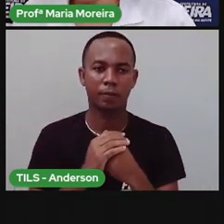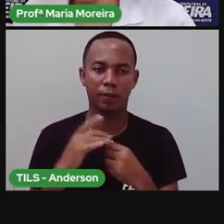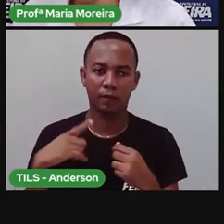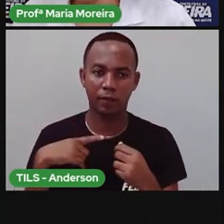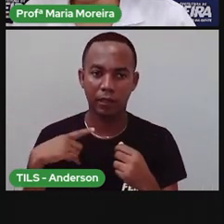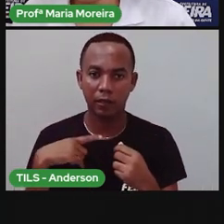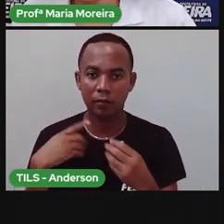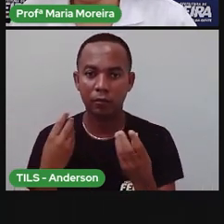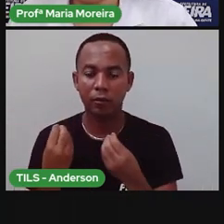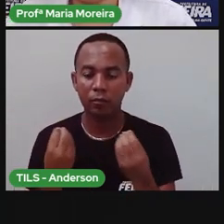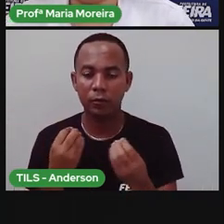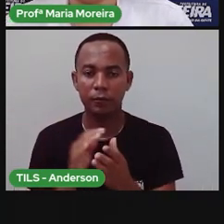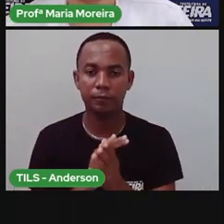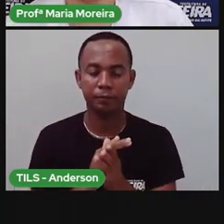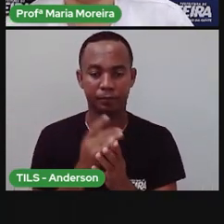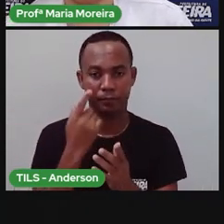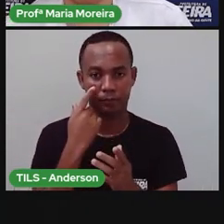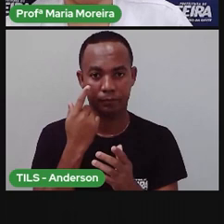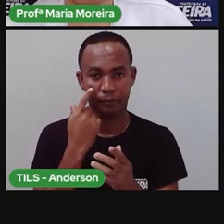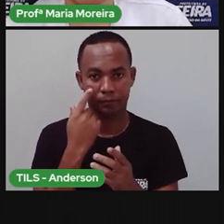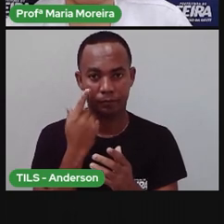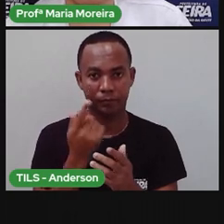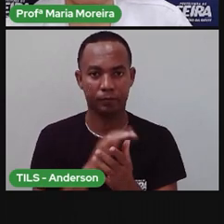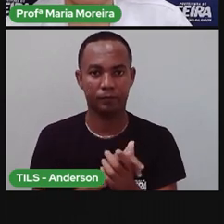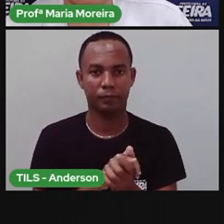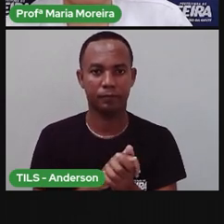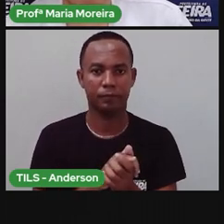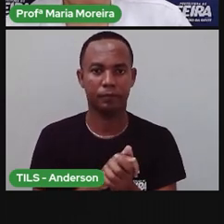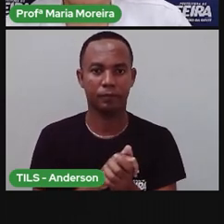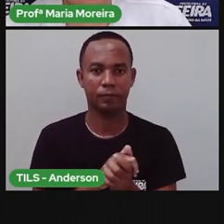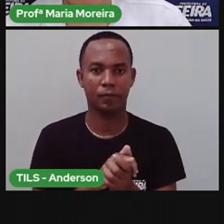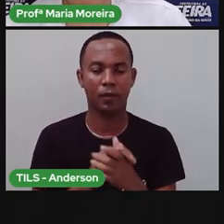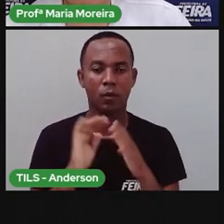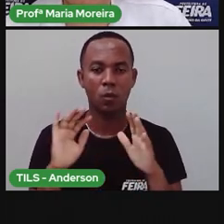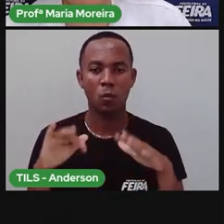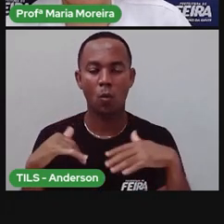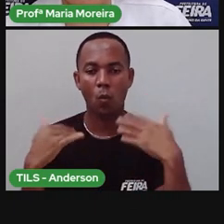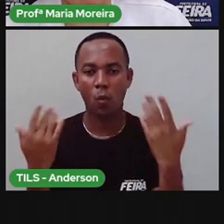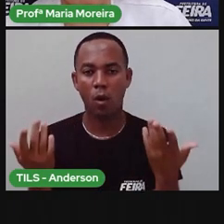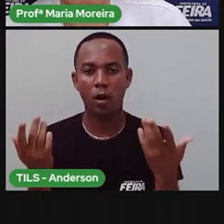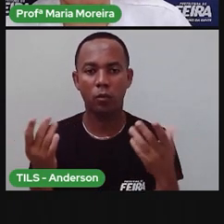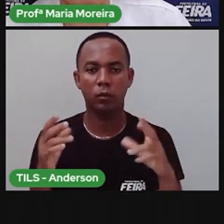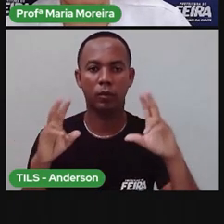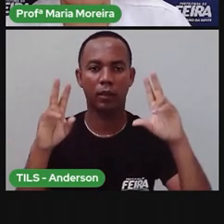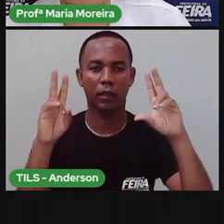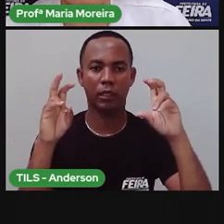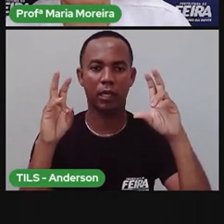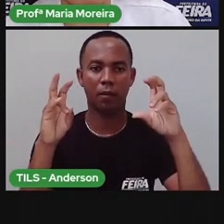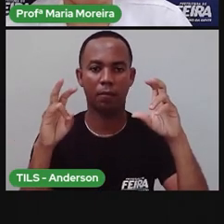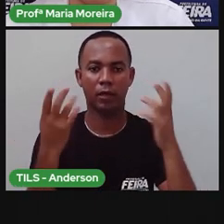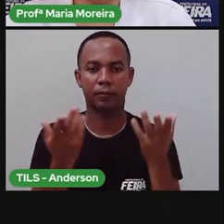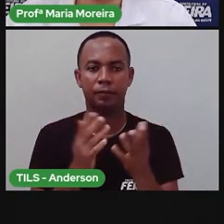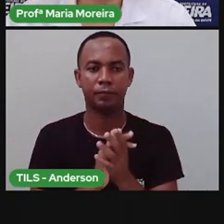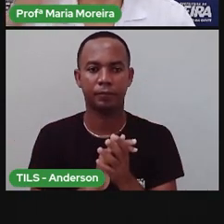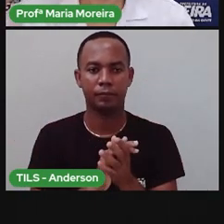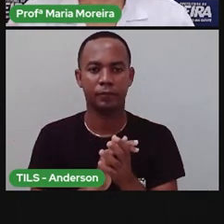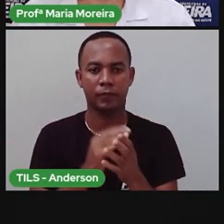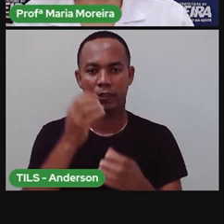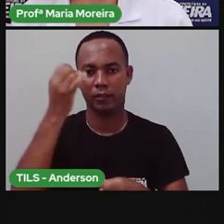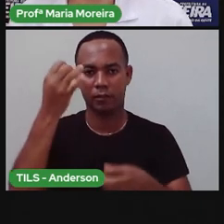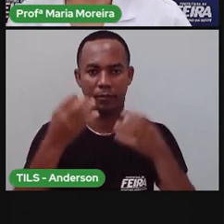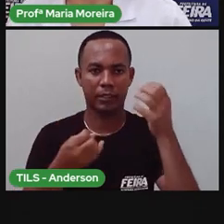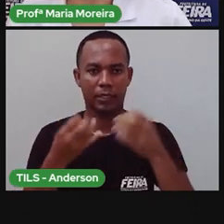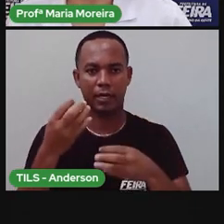algo? Vamos lá? Vamos ver? Qual será o nosso tema? Vamos falar sobre o